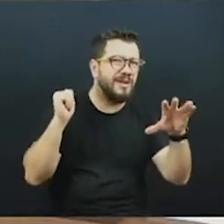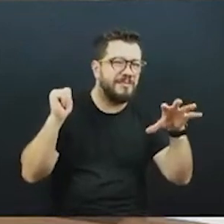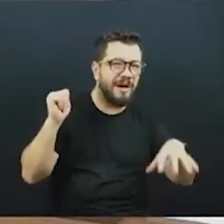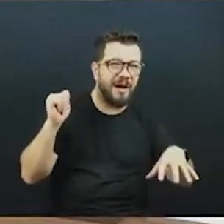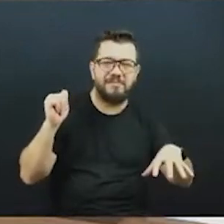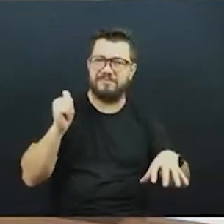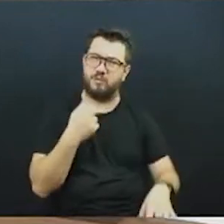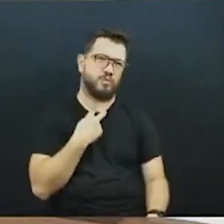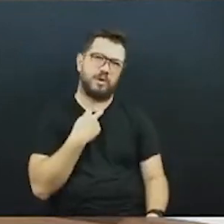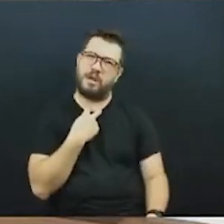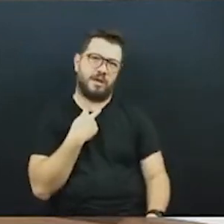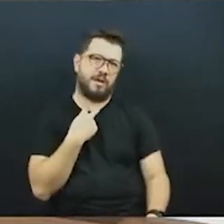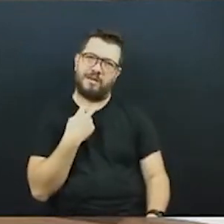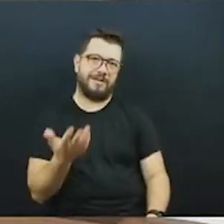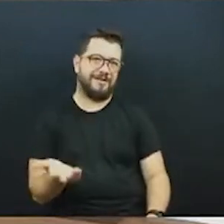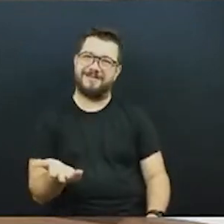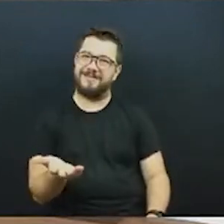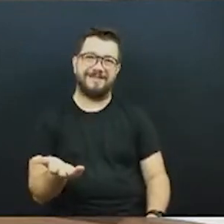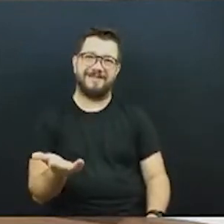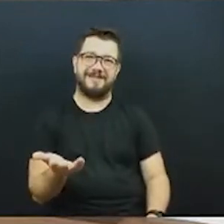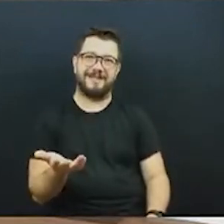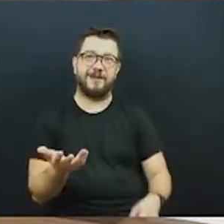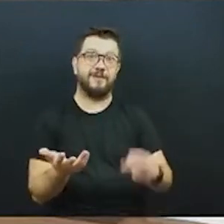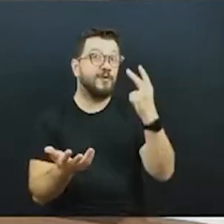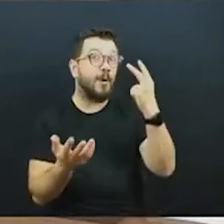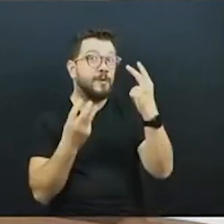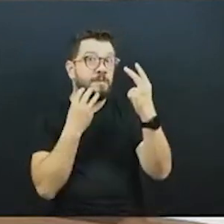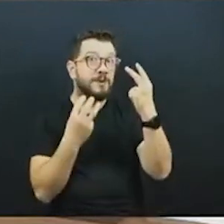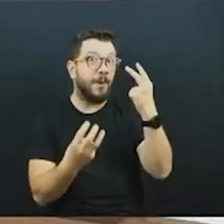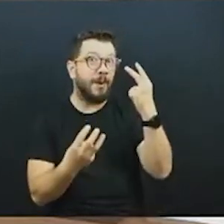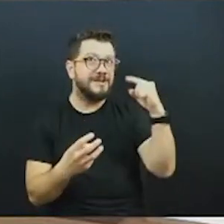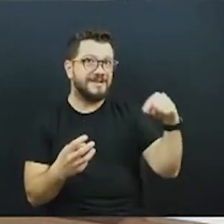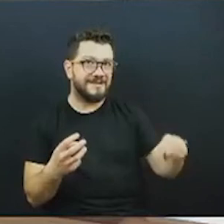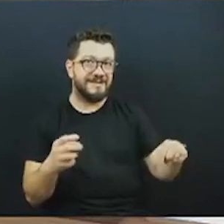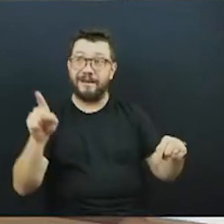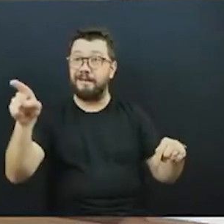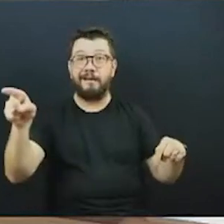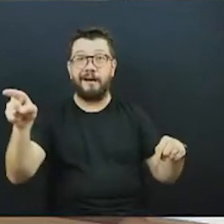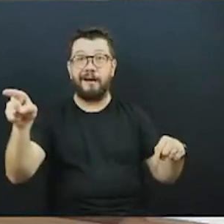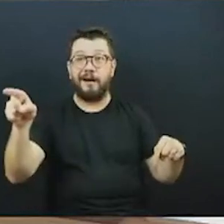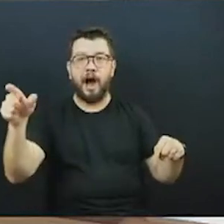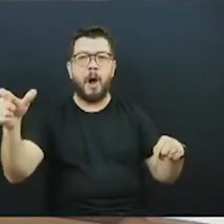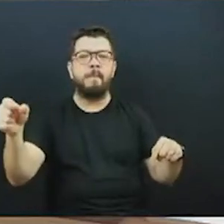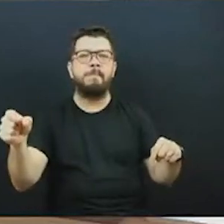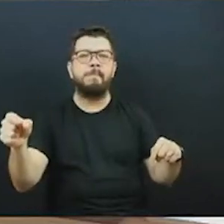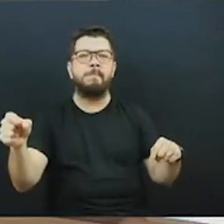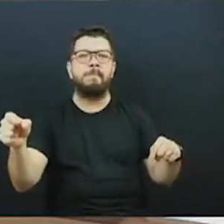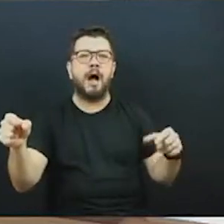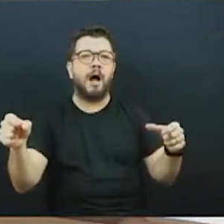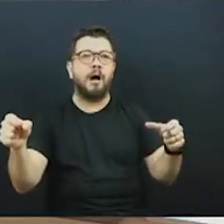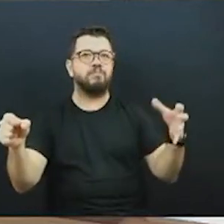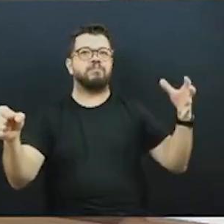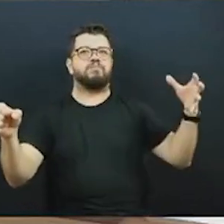habitantes. Uma coisa é você ter dois milhões de habitantes em uma cidade, você tem que comparar com uma cidade de dois milhões de habitantes, três milhões. Dá para comparar com uma cidade de